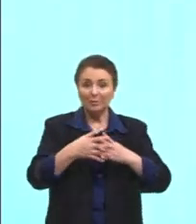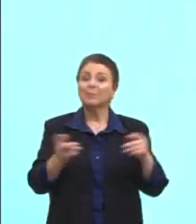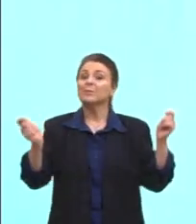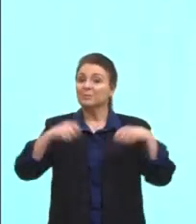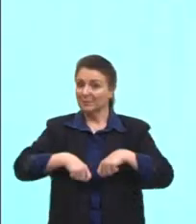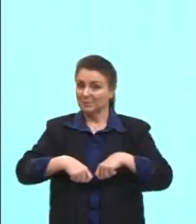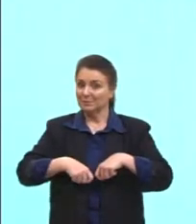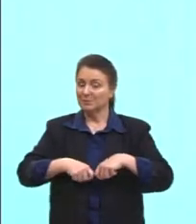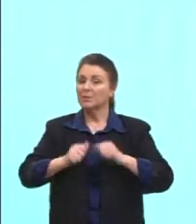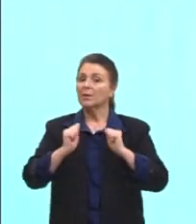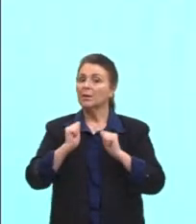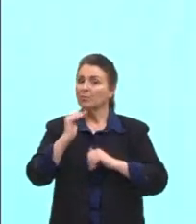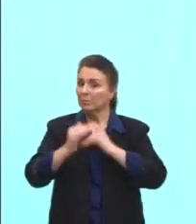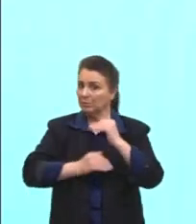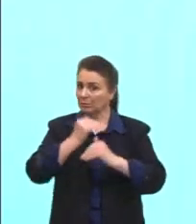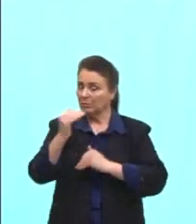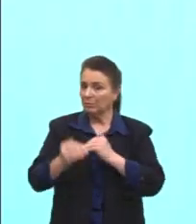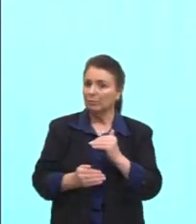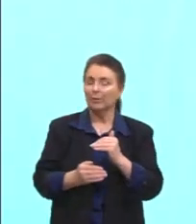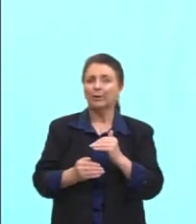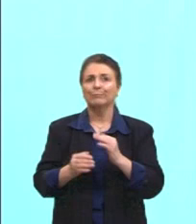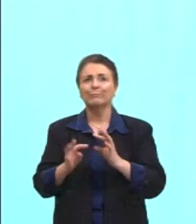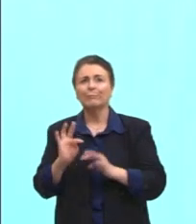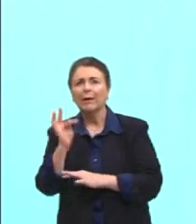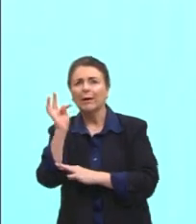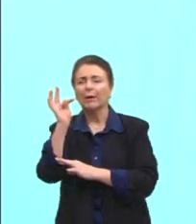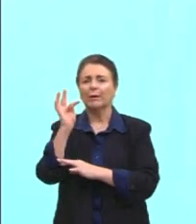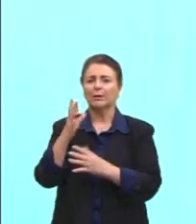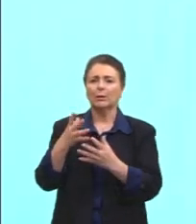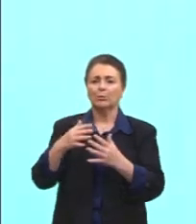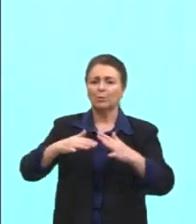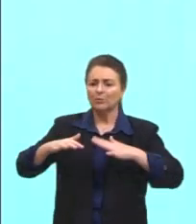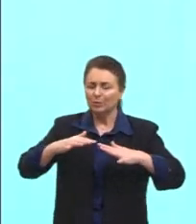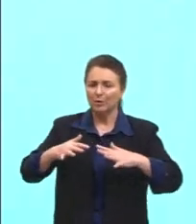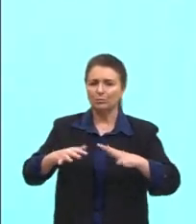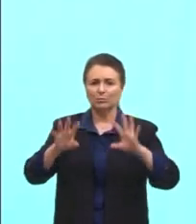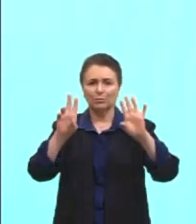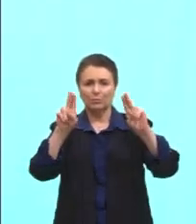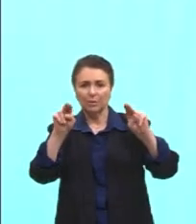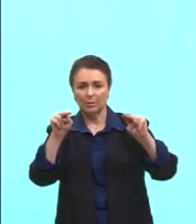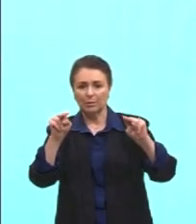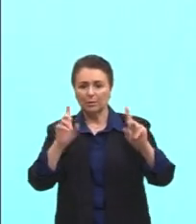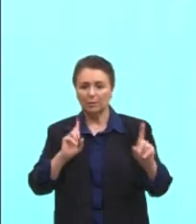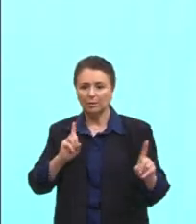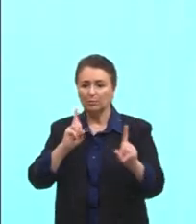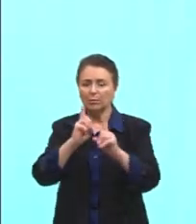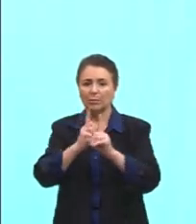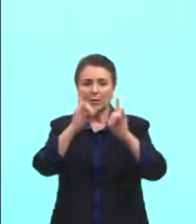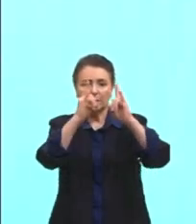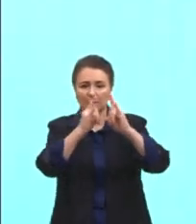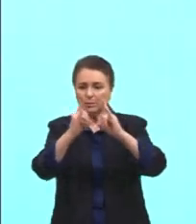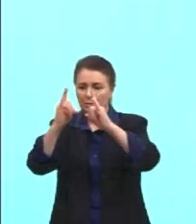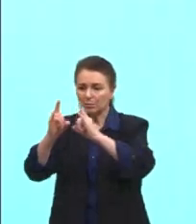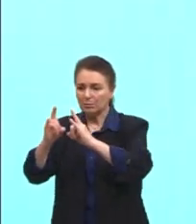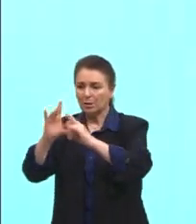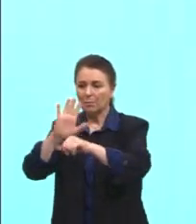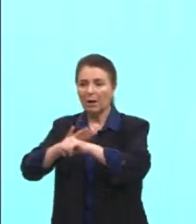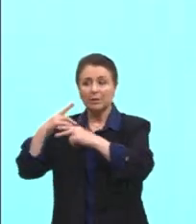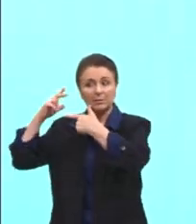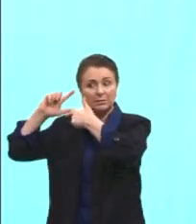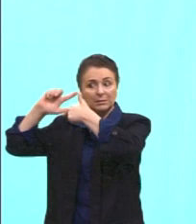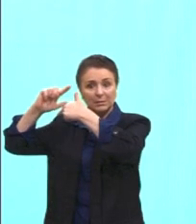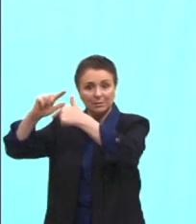que poderiam envolver técnicas, agentes e temas que não fossem encontrados nas instituições mais tradicionais e